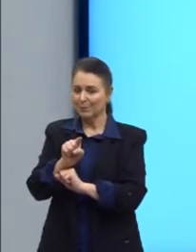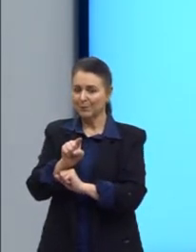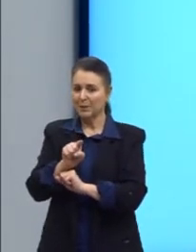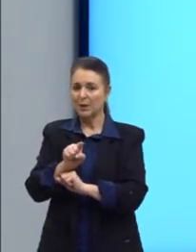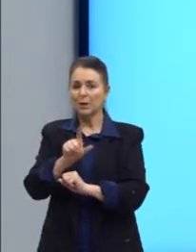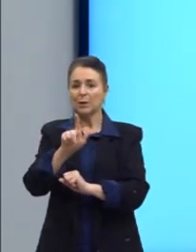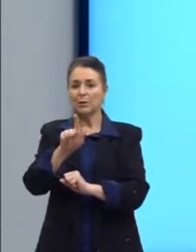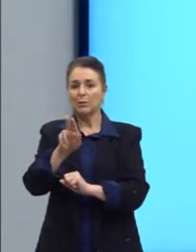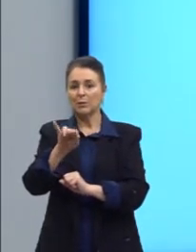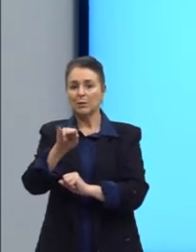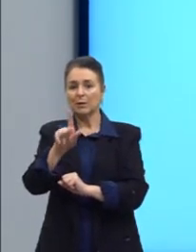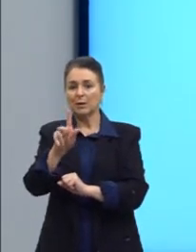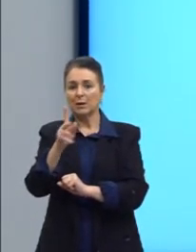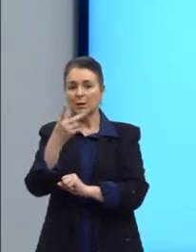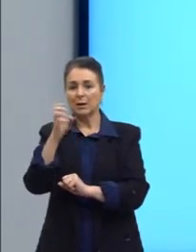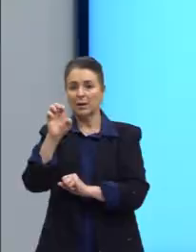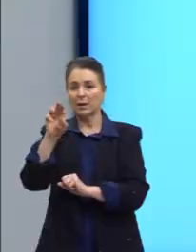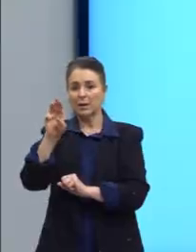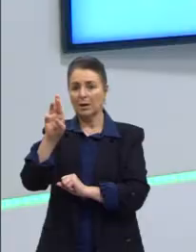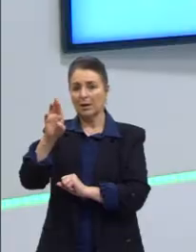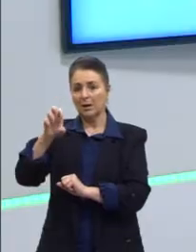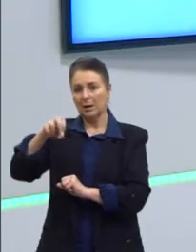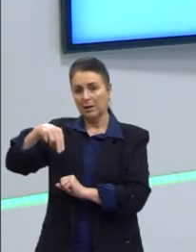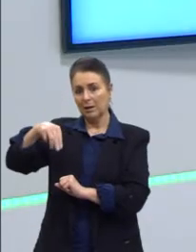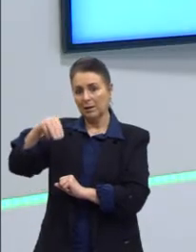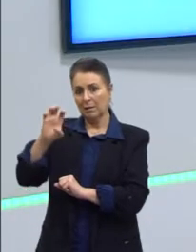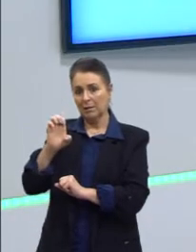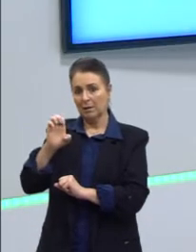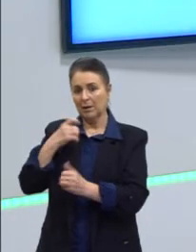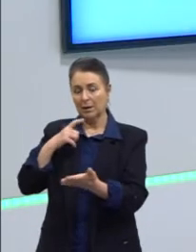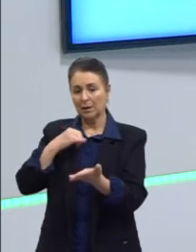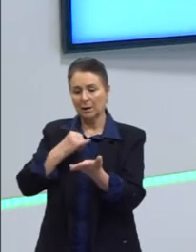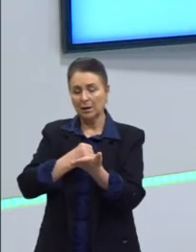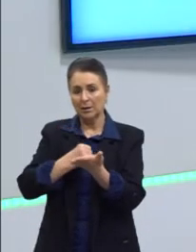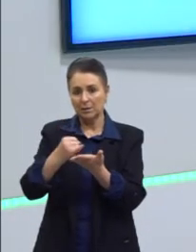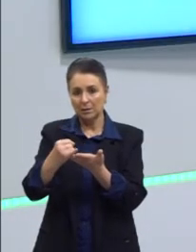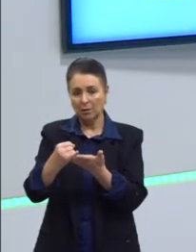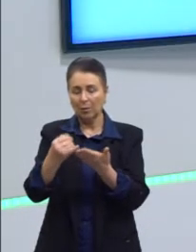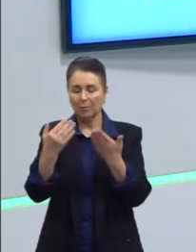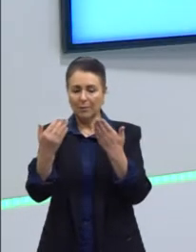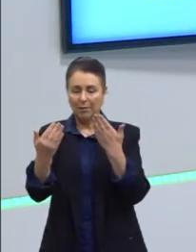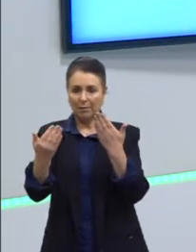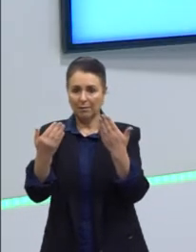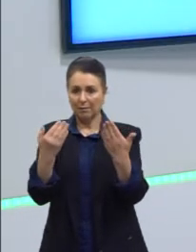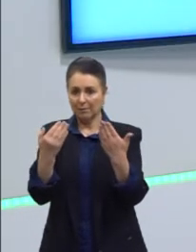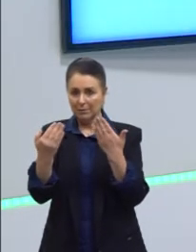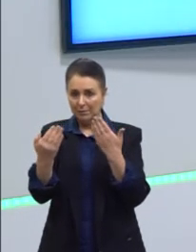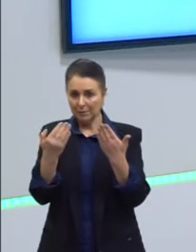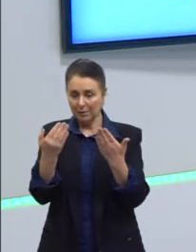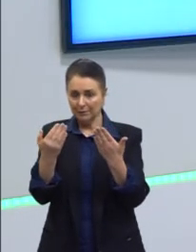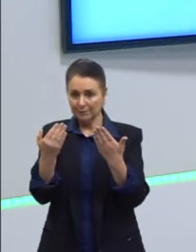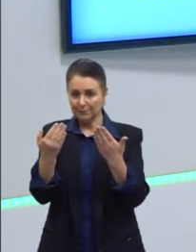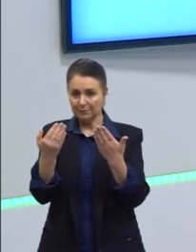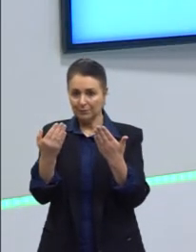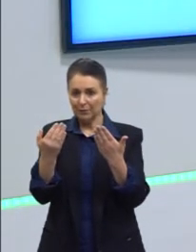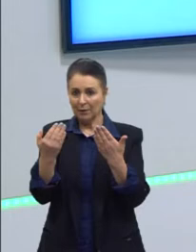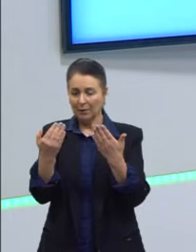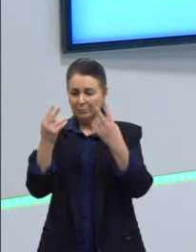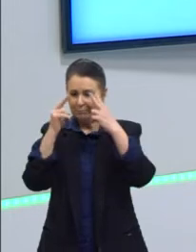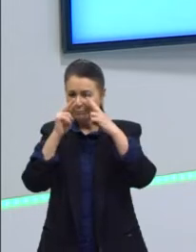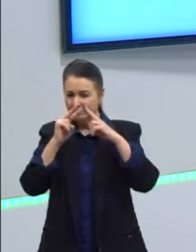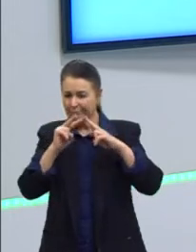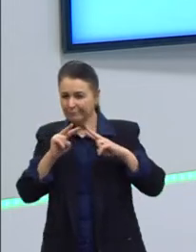Guilherme Mendes Vaz. E nós temos a introdução para ser analisada com os nossos olhos